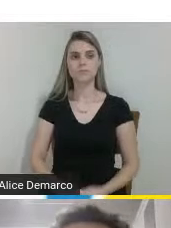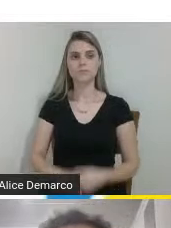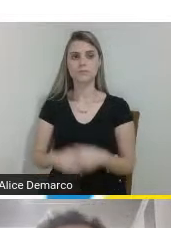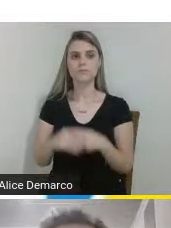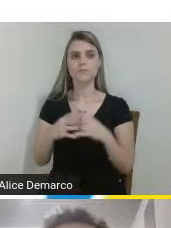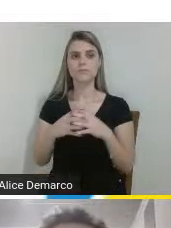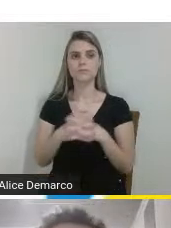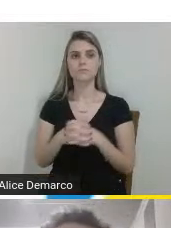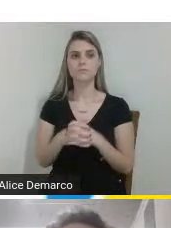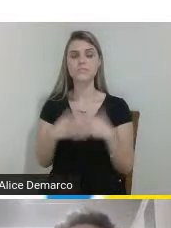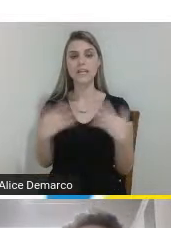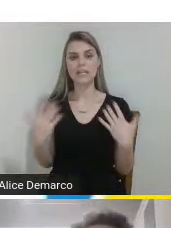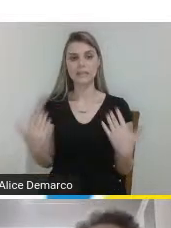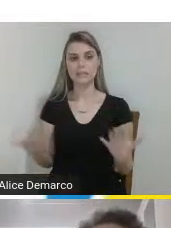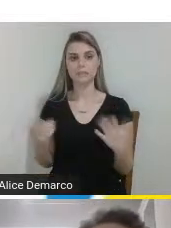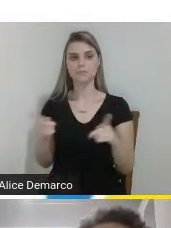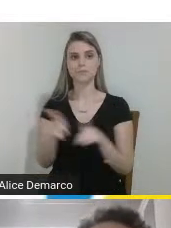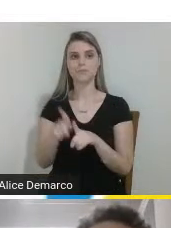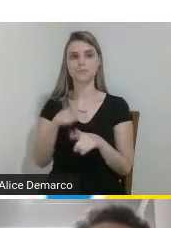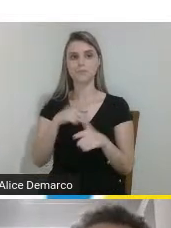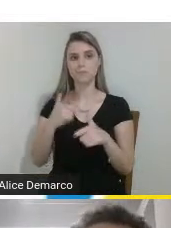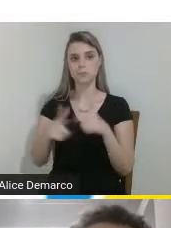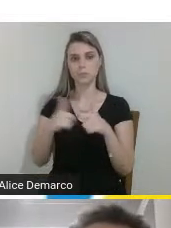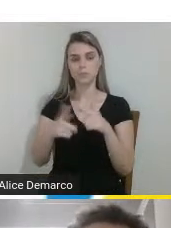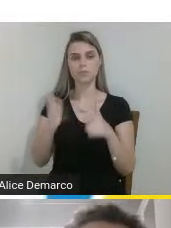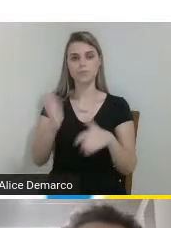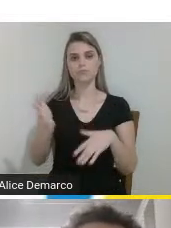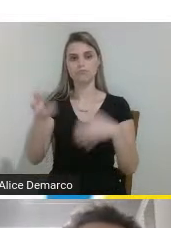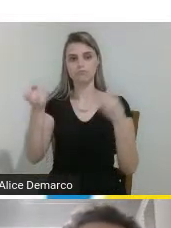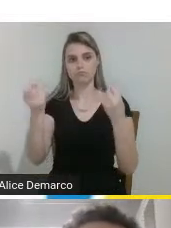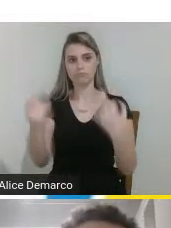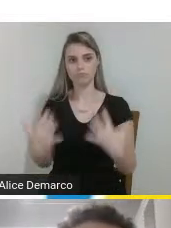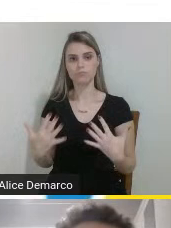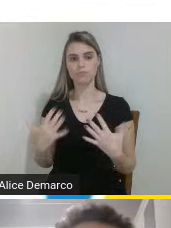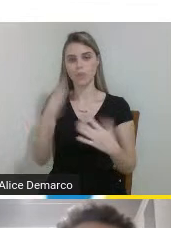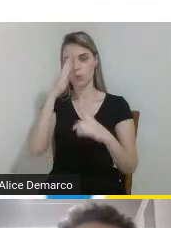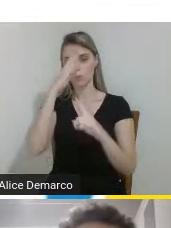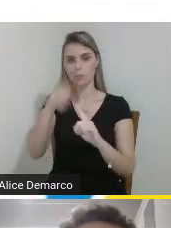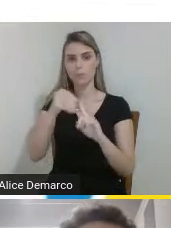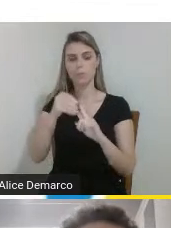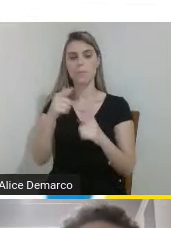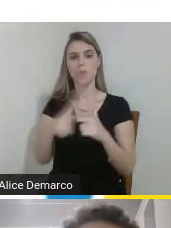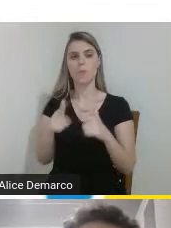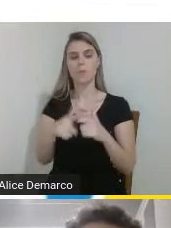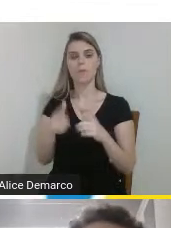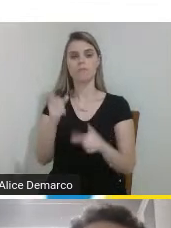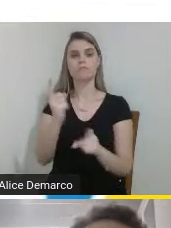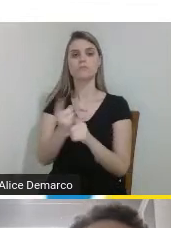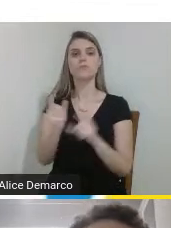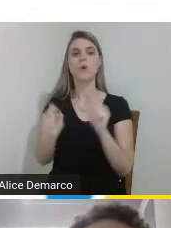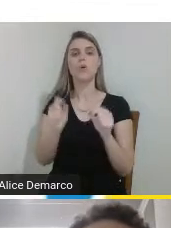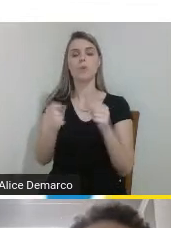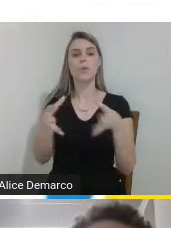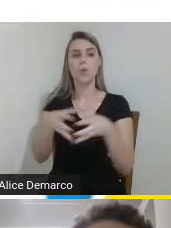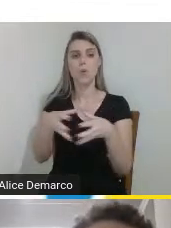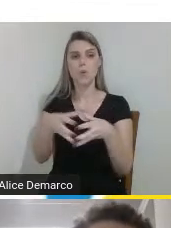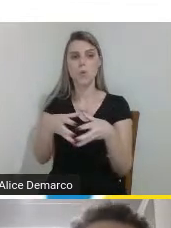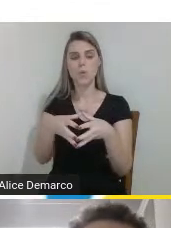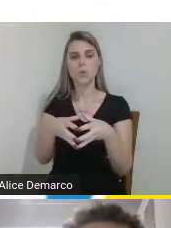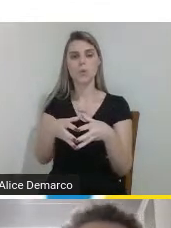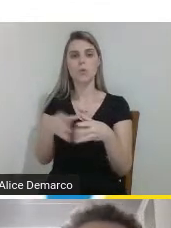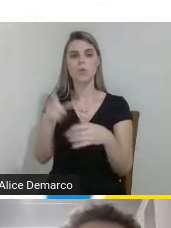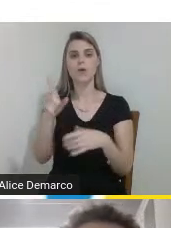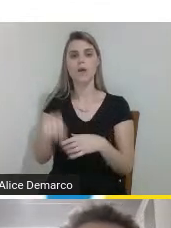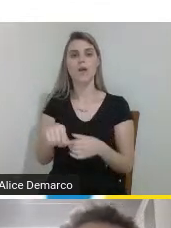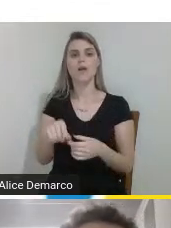então além desses problemas já citados um dos principais problemas que foram encontrados pelo nosso grupo foi a falta de sites